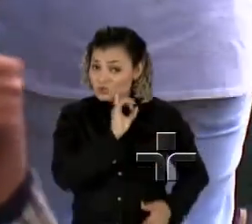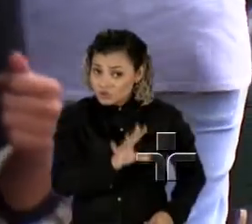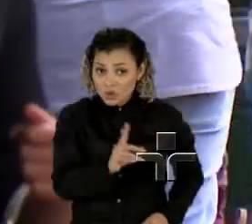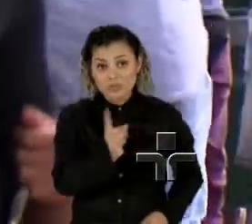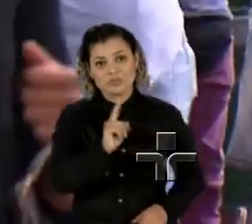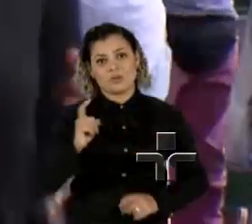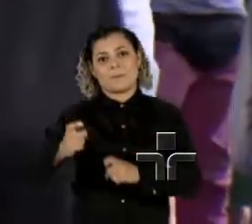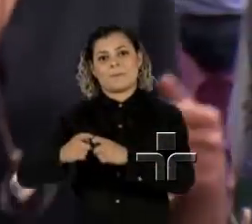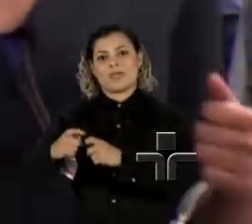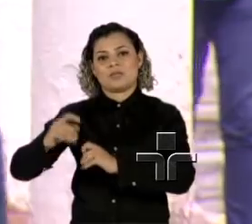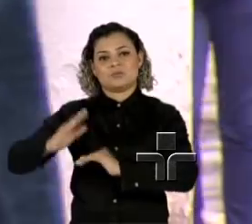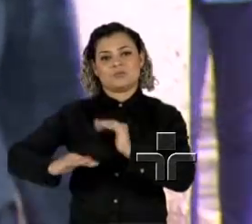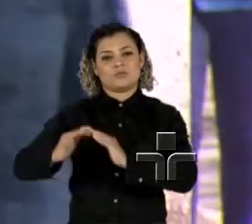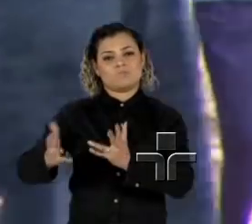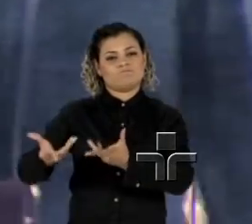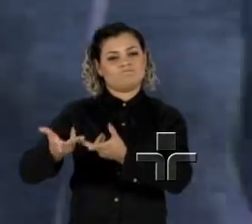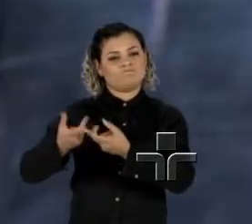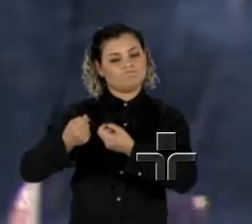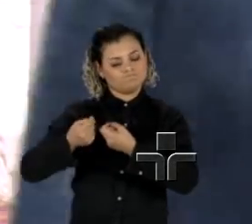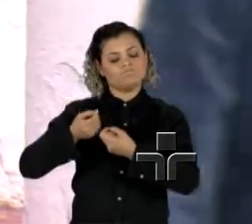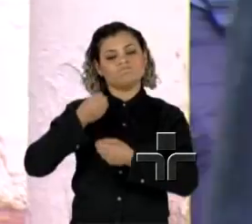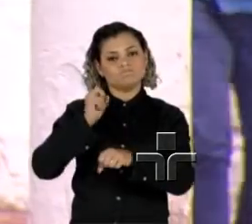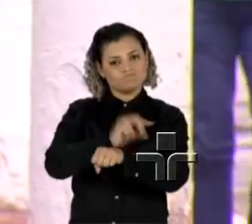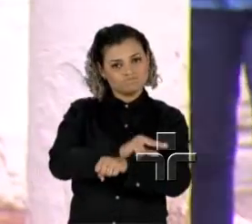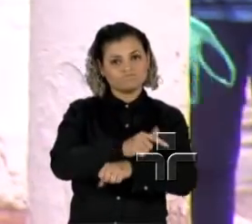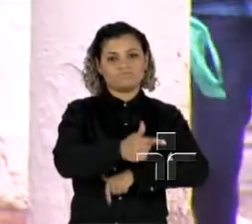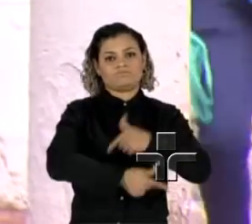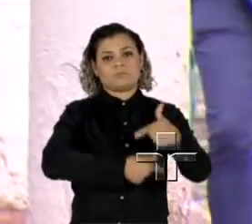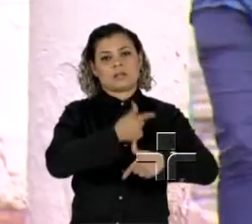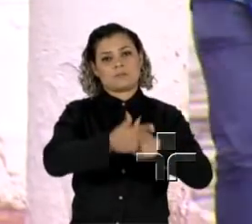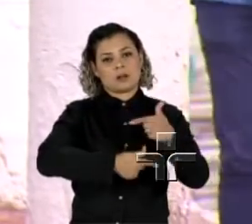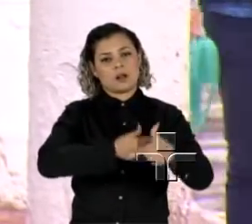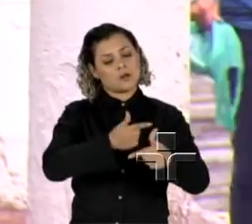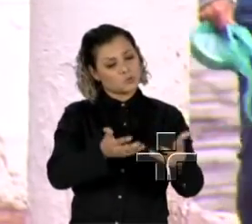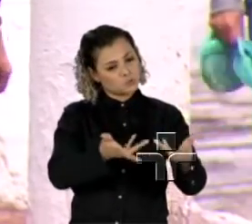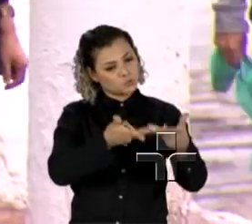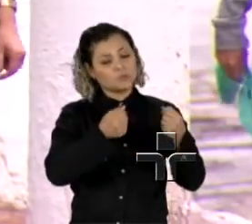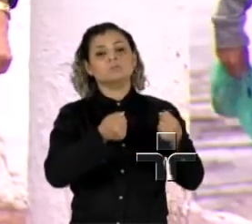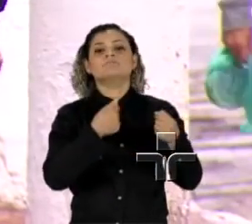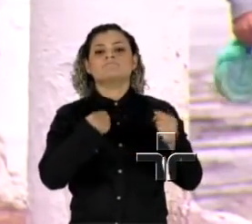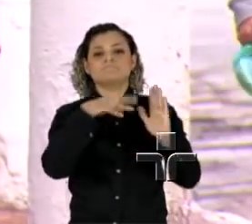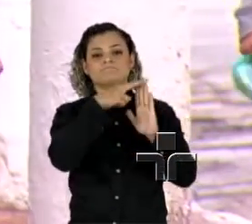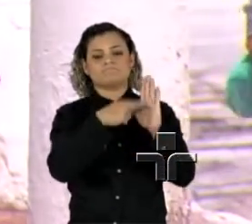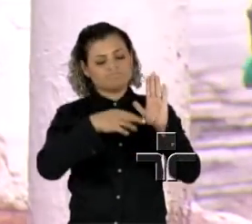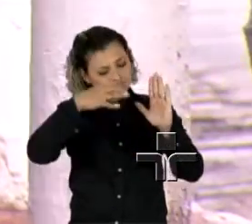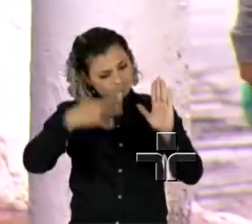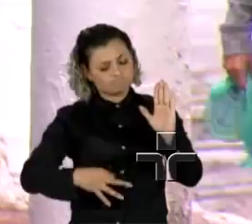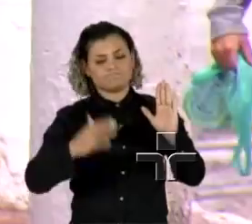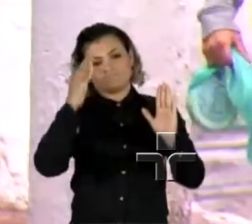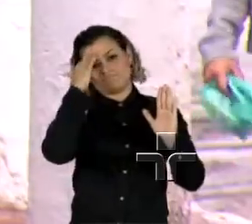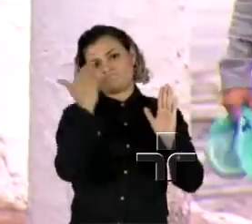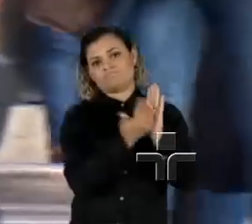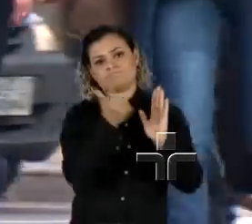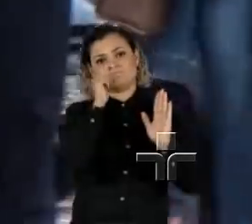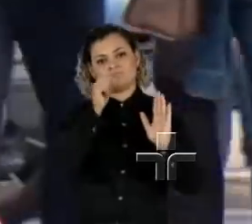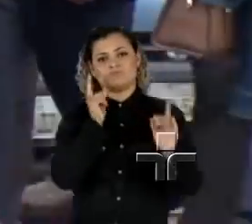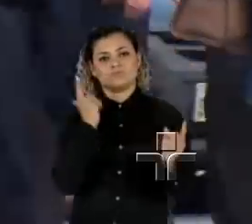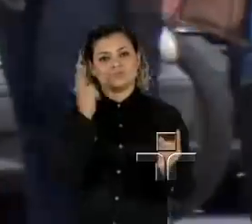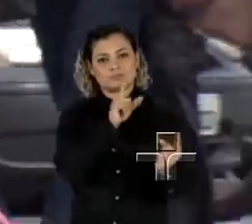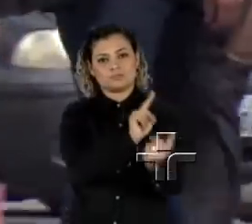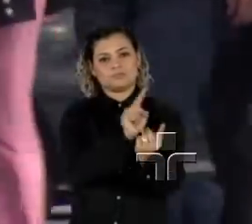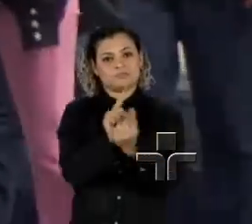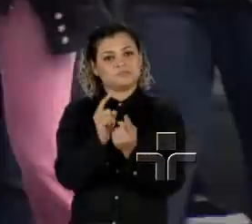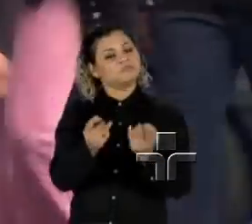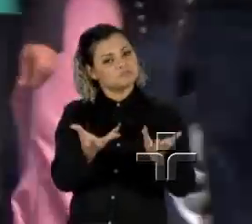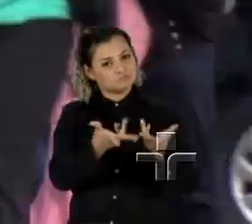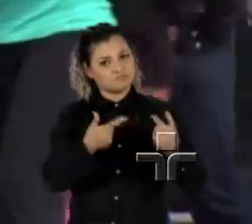capacitados, treinados, inseridos na regulação e contra-regulação, onde essa mulher, então, ela faz o